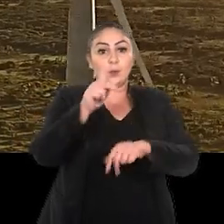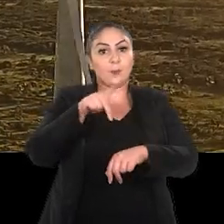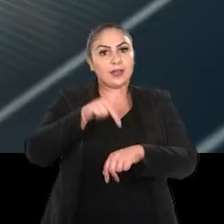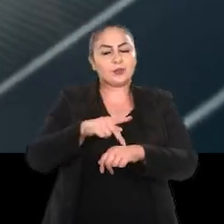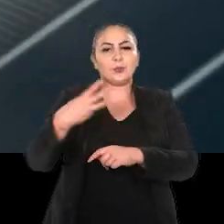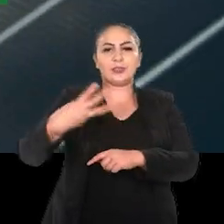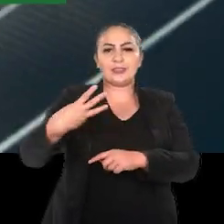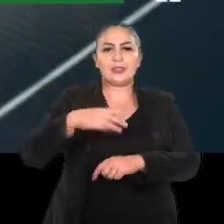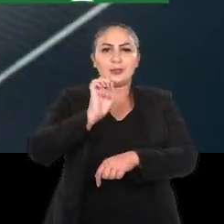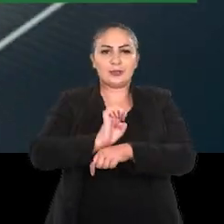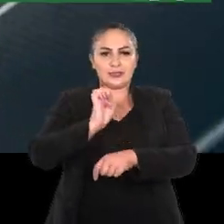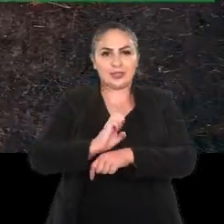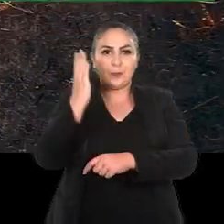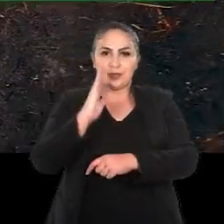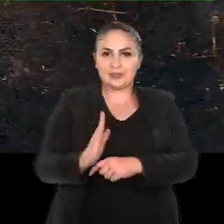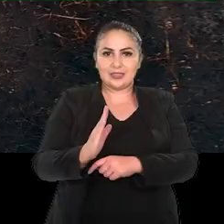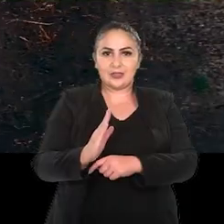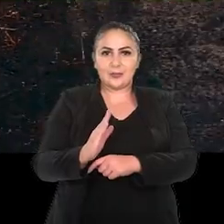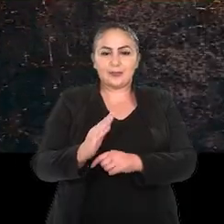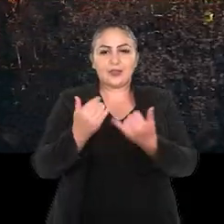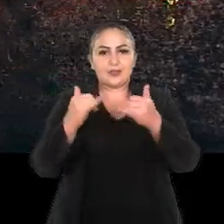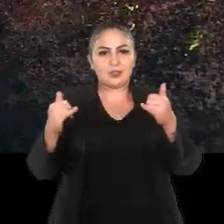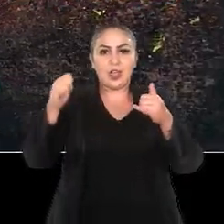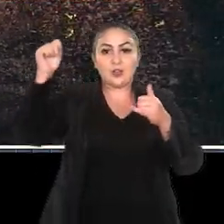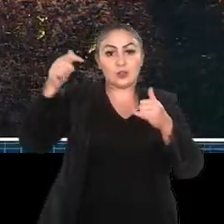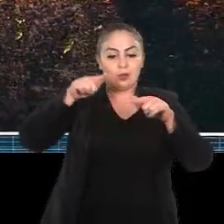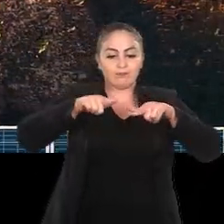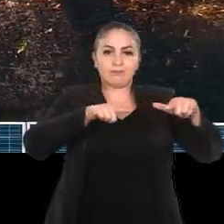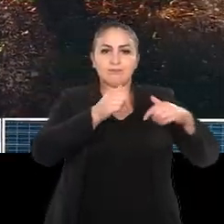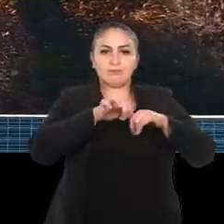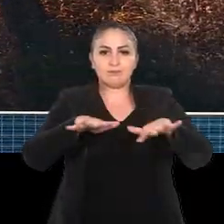terceiro Estado brasileiro em geração distribuída de energia solar.